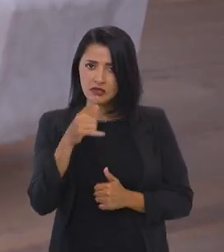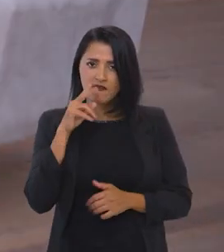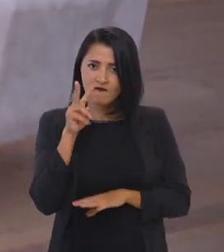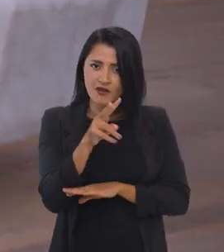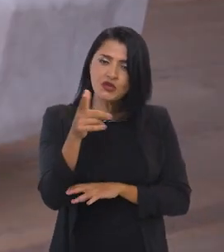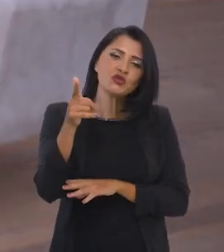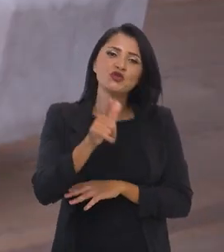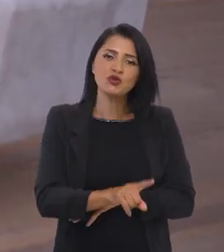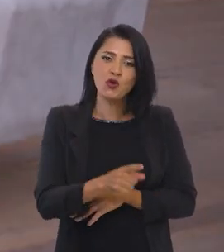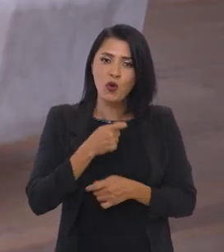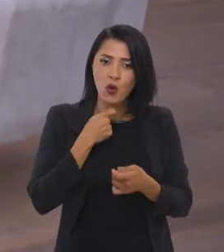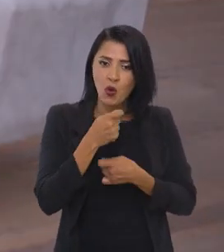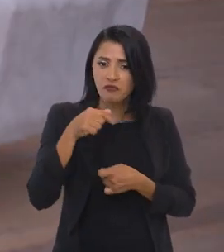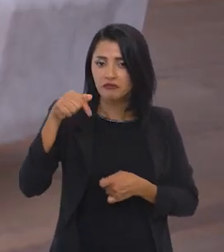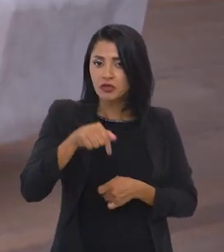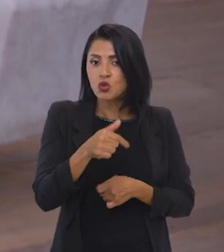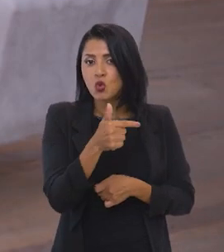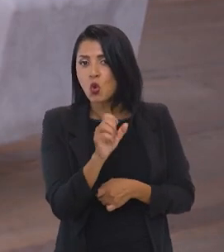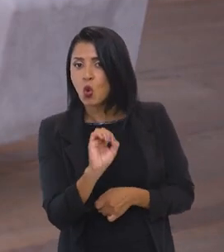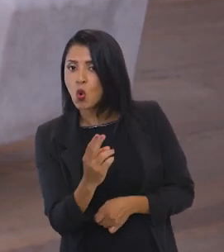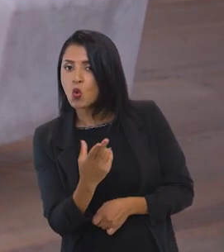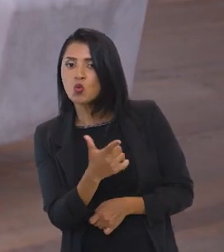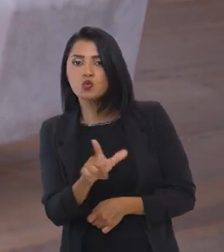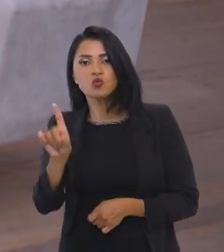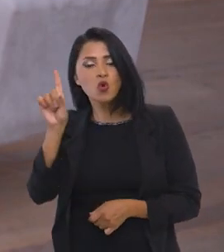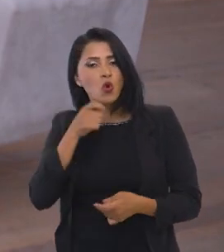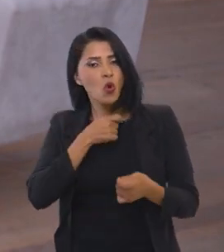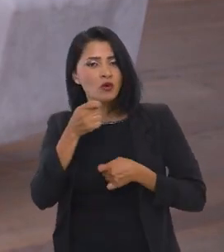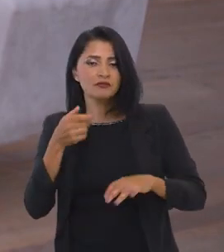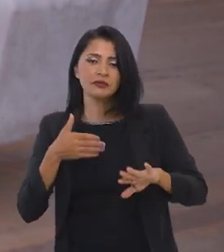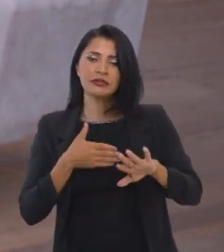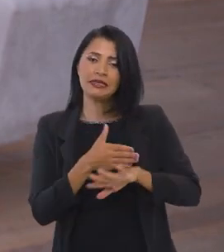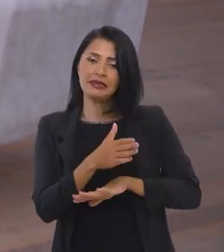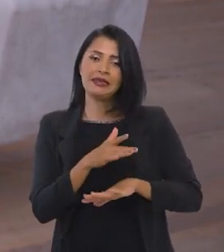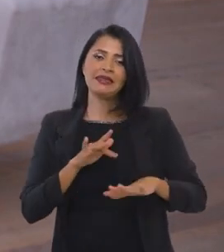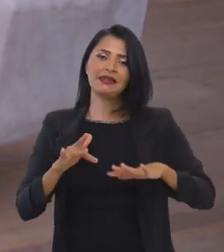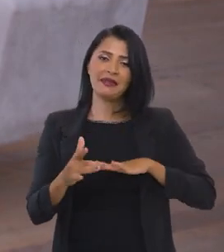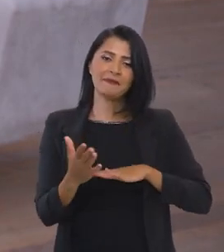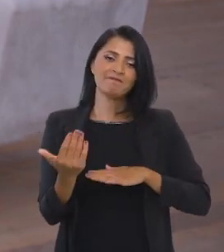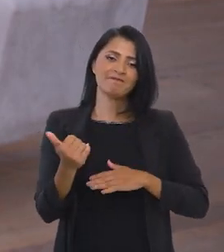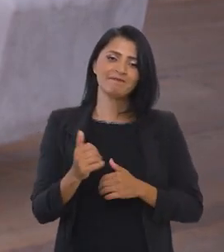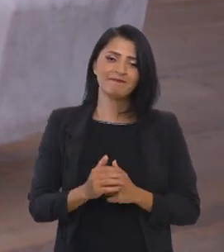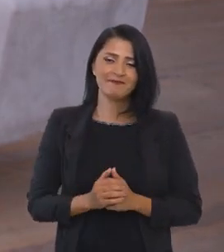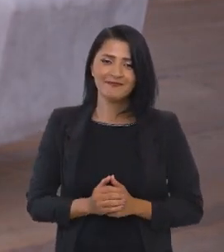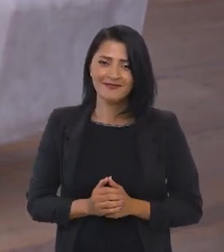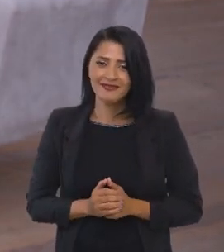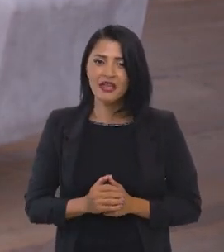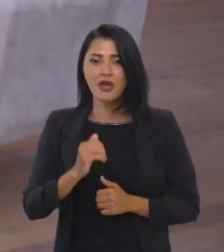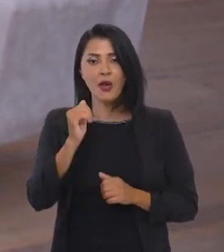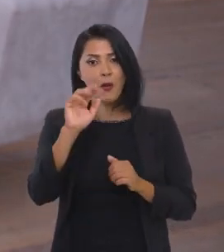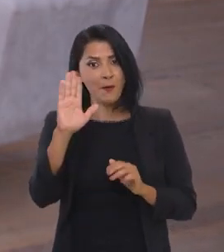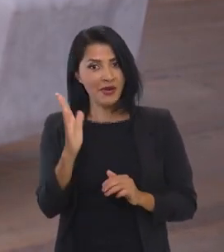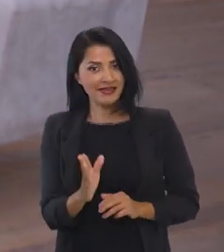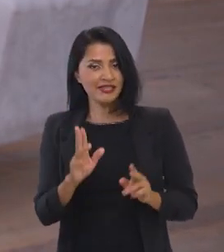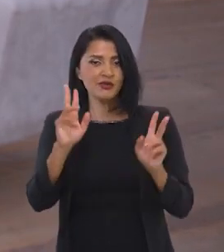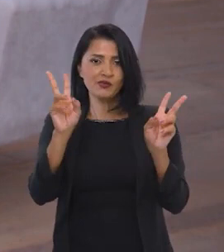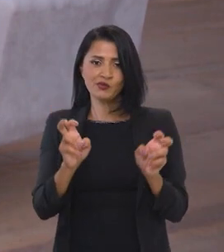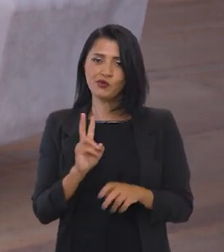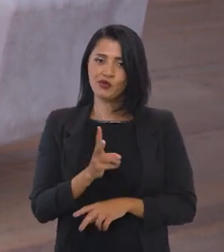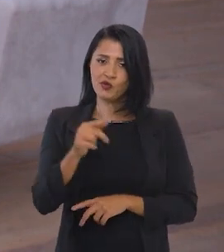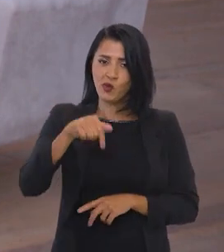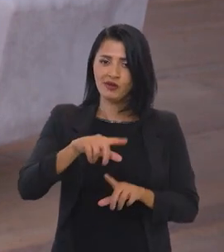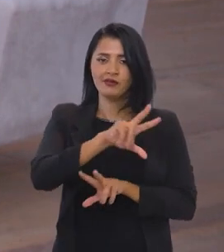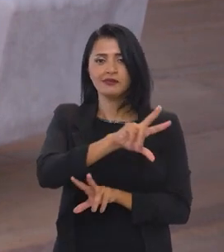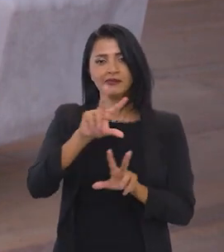Se você quiser rever esta ou outras entrevistas, é só seguir as nossas redes sociais. O Brasil